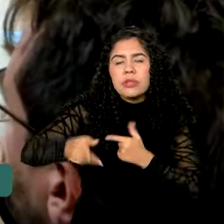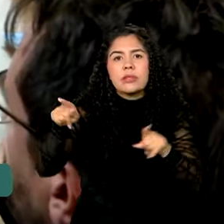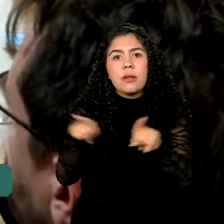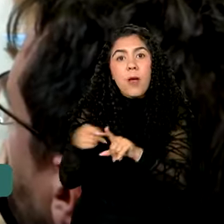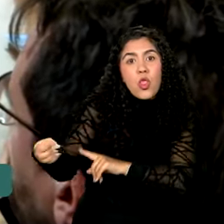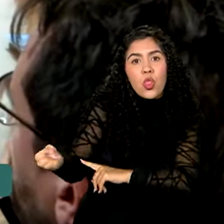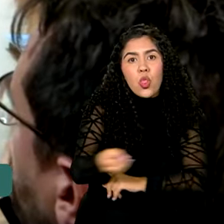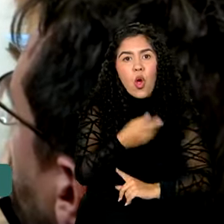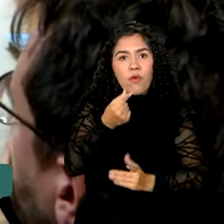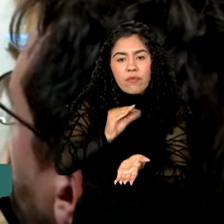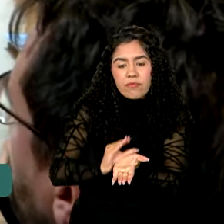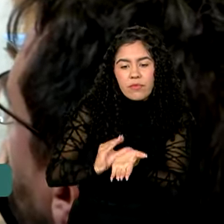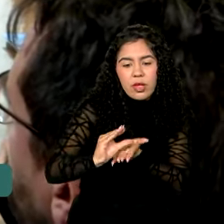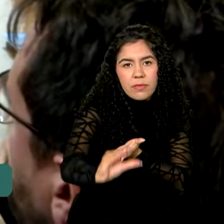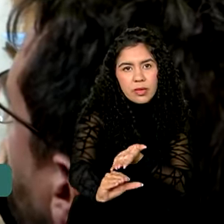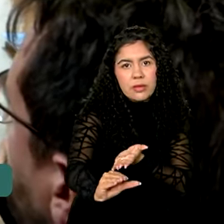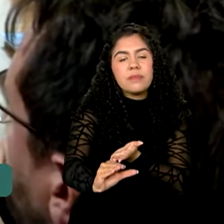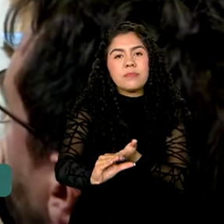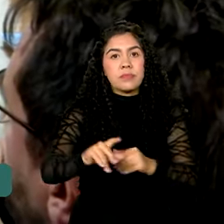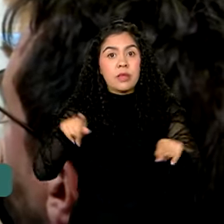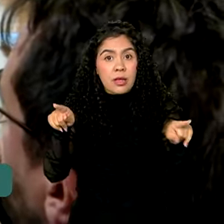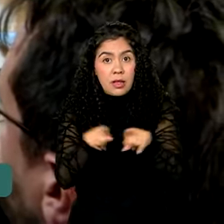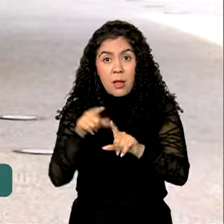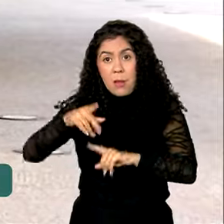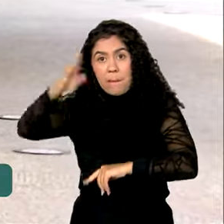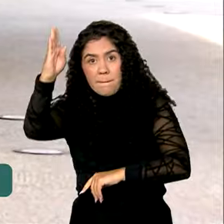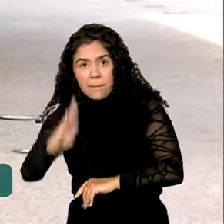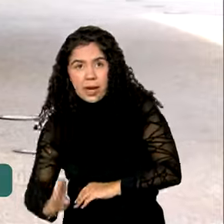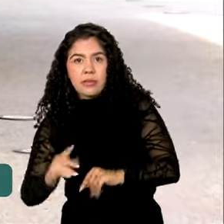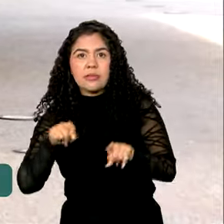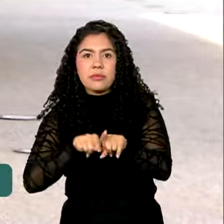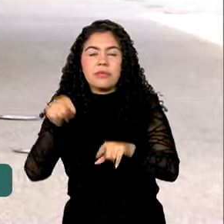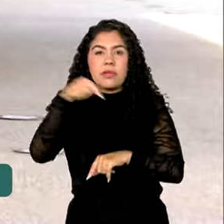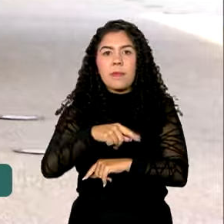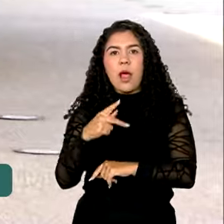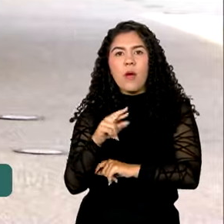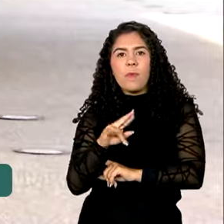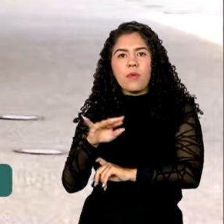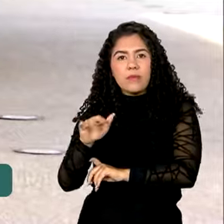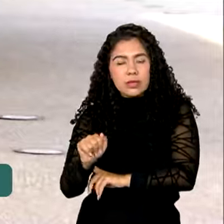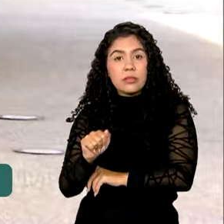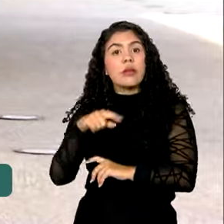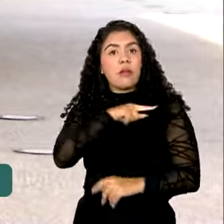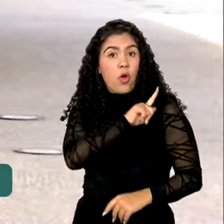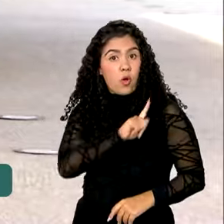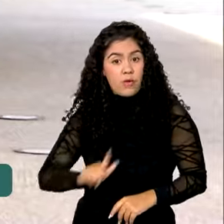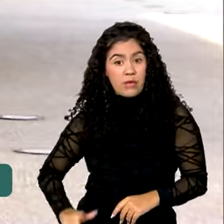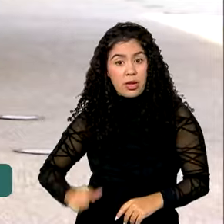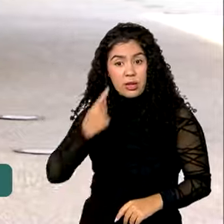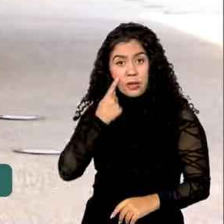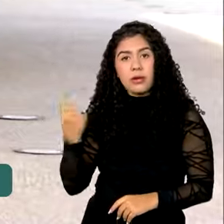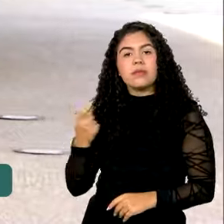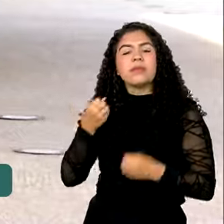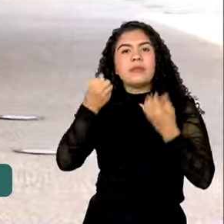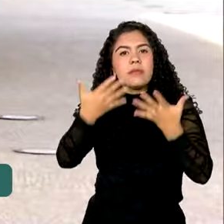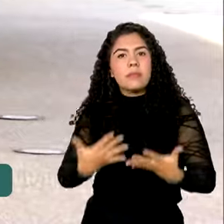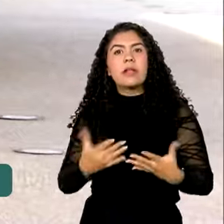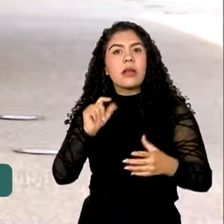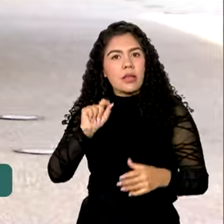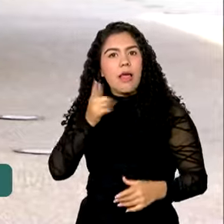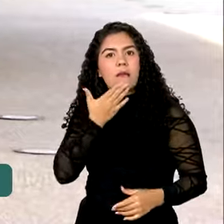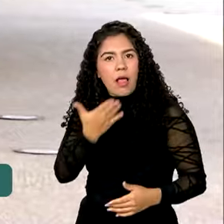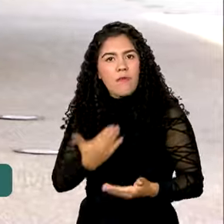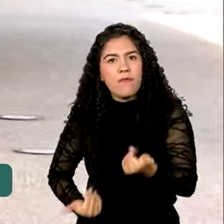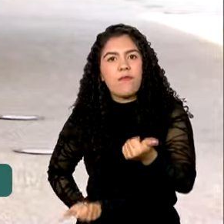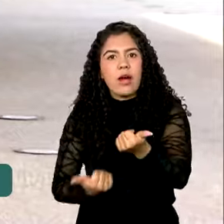investimentos entre a província e o Brasil. O governador disse ainda ser favorável à entrada e permanência